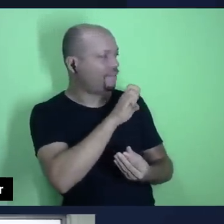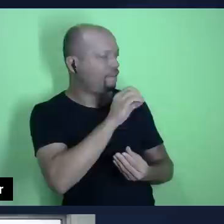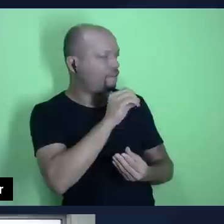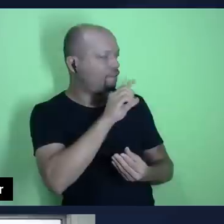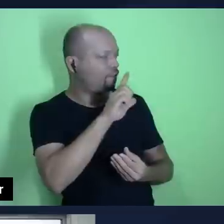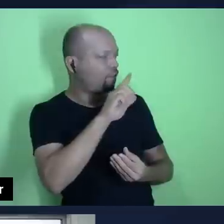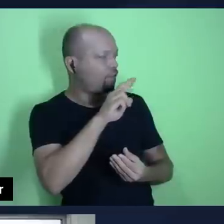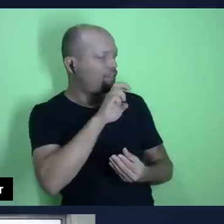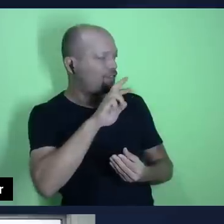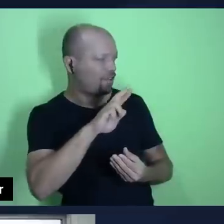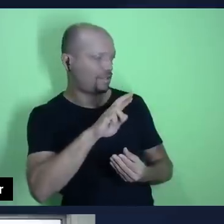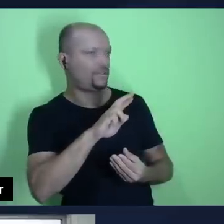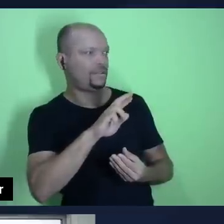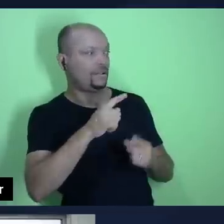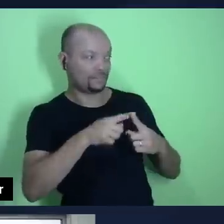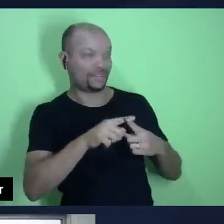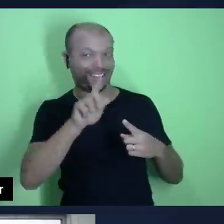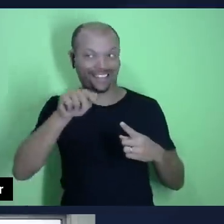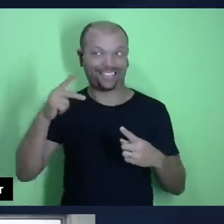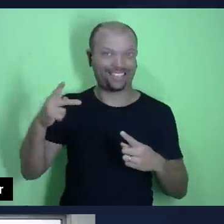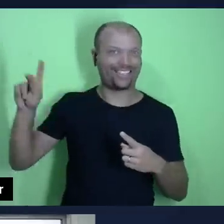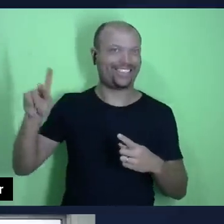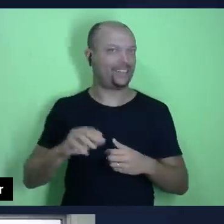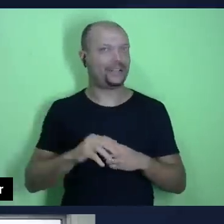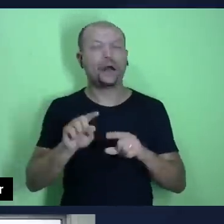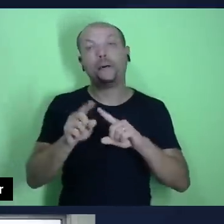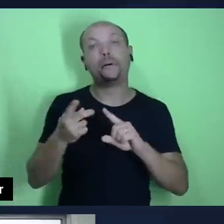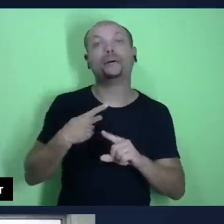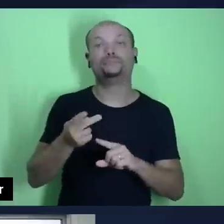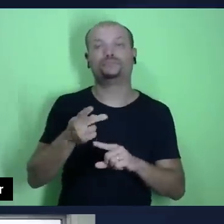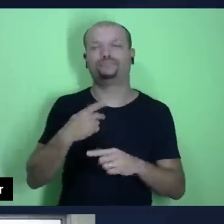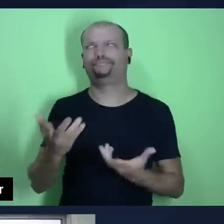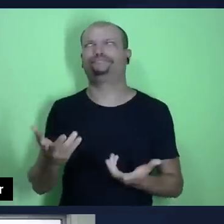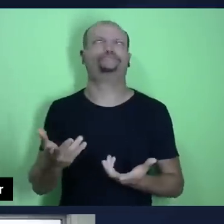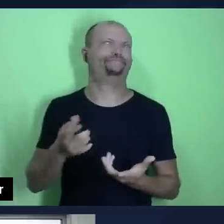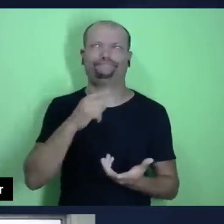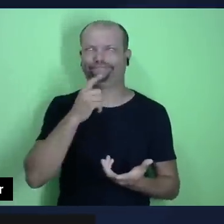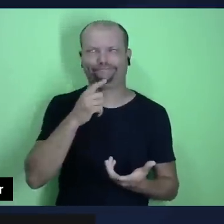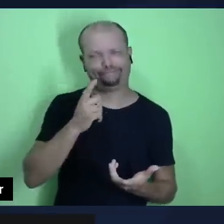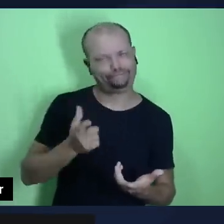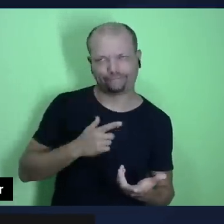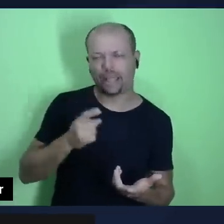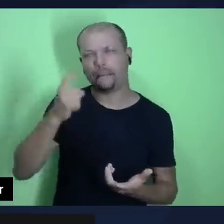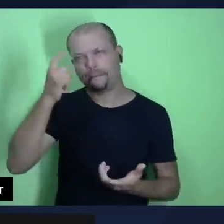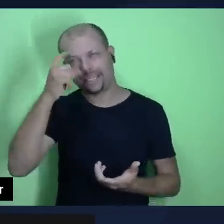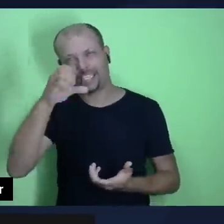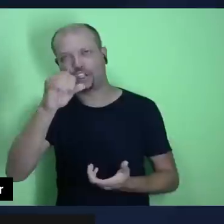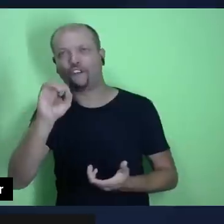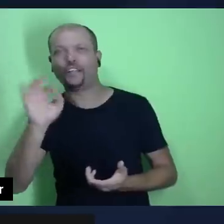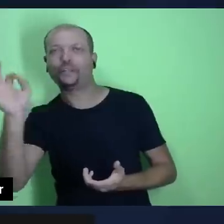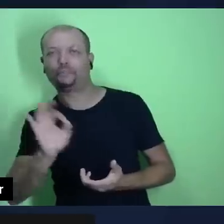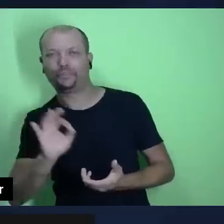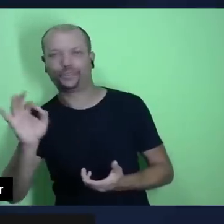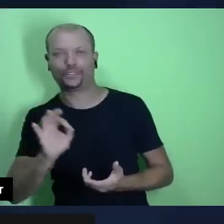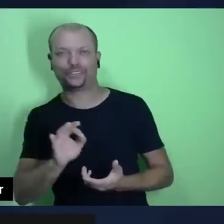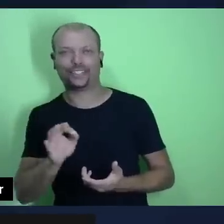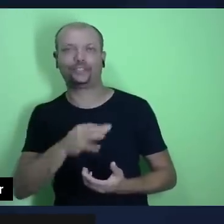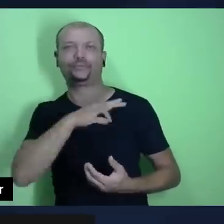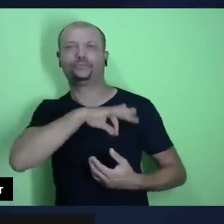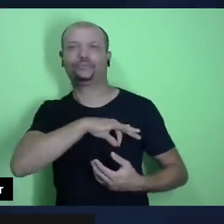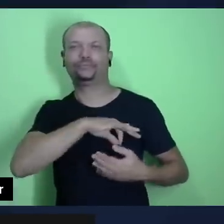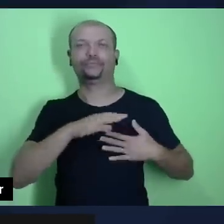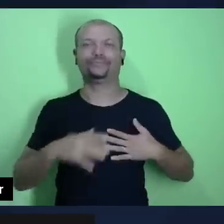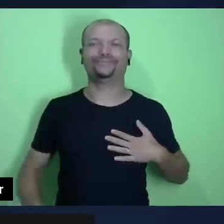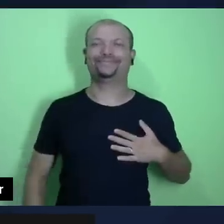na verdade pertence a ele. Só que a gente não pode se enganar pensando que os noventa por cento que ficam em nossas mãos, agora